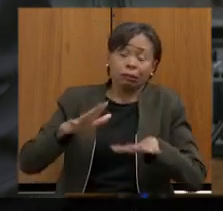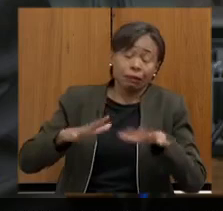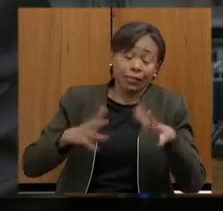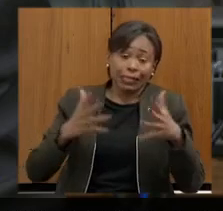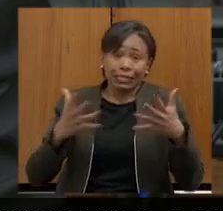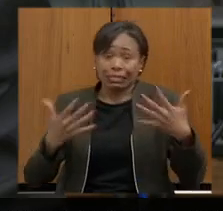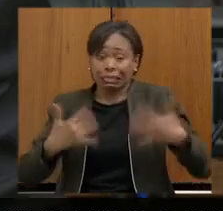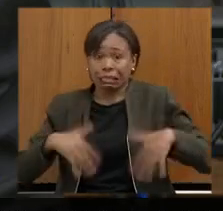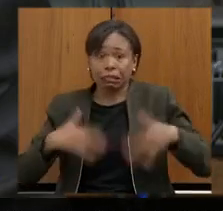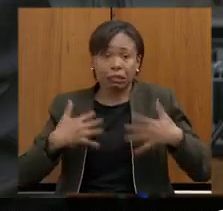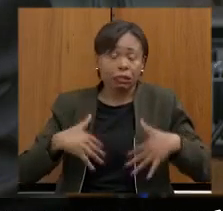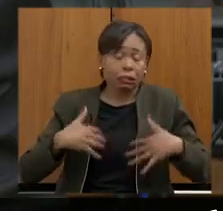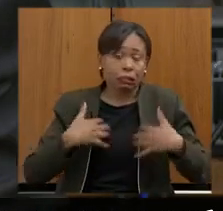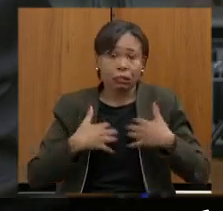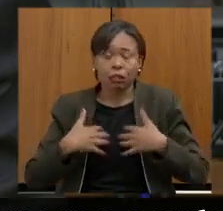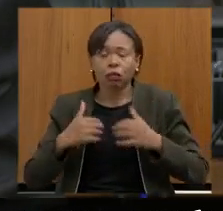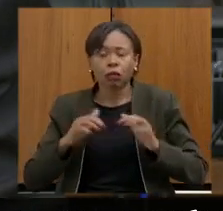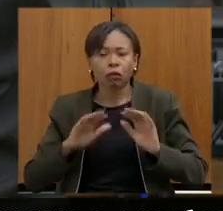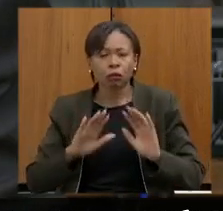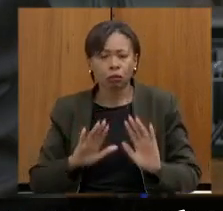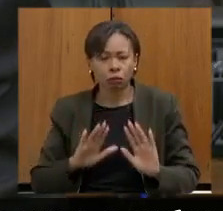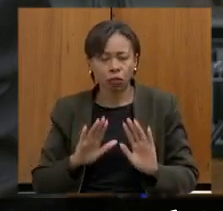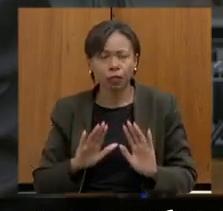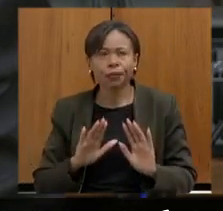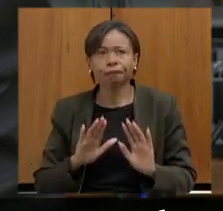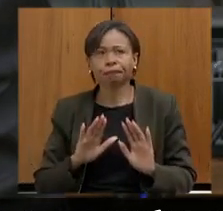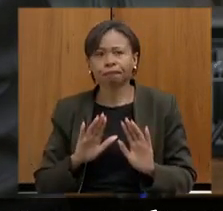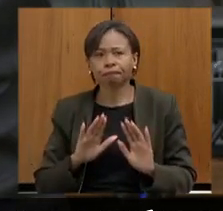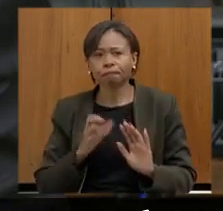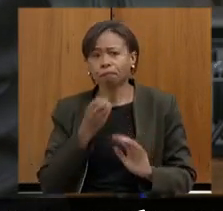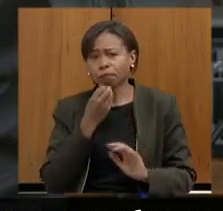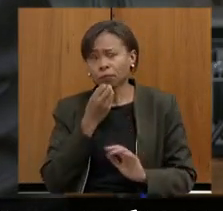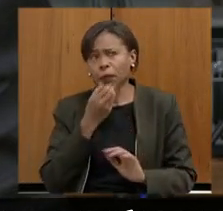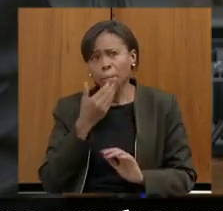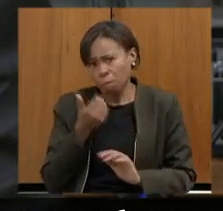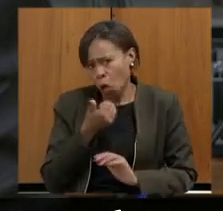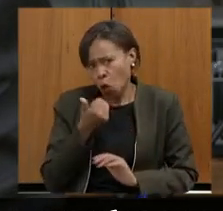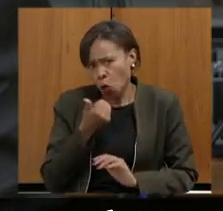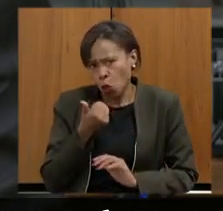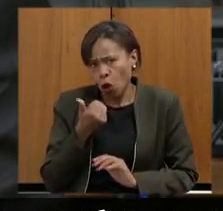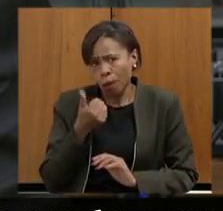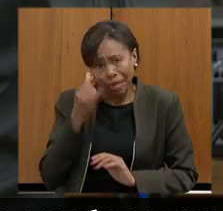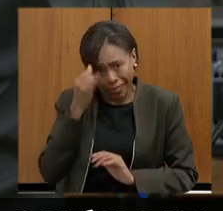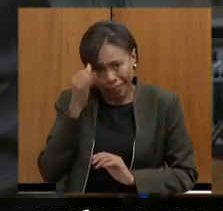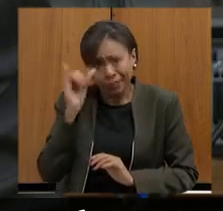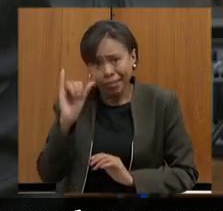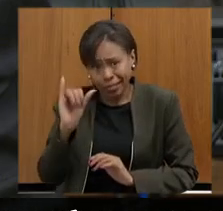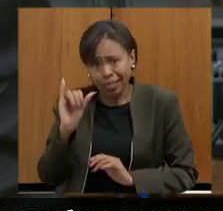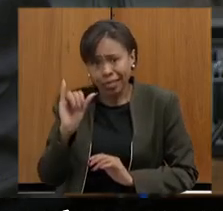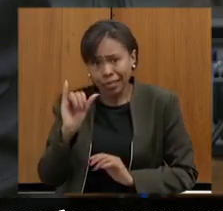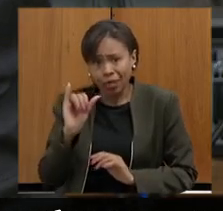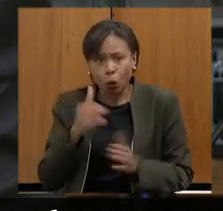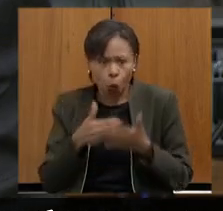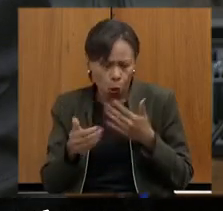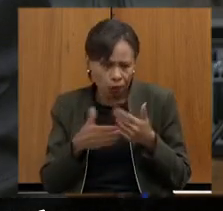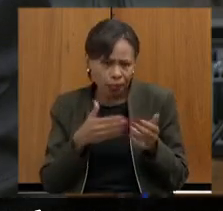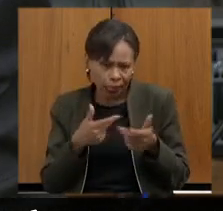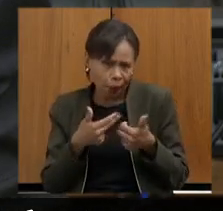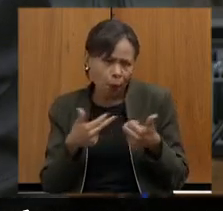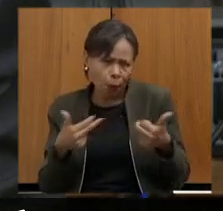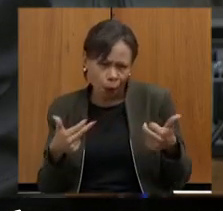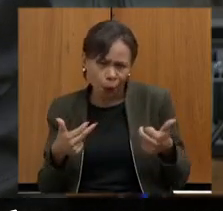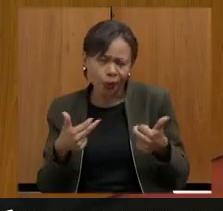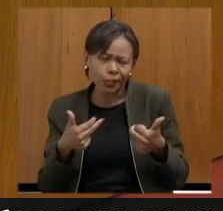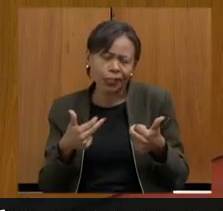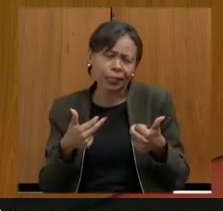melhor que tem de se prevenir qualquer tipo de atuação fora do limite seja em qualquer matéria seja na educação ou